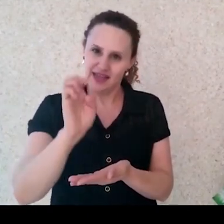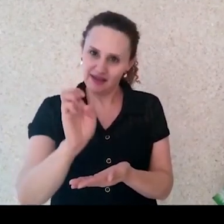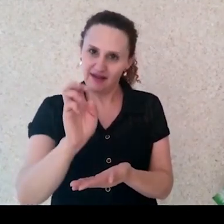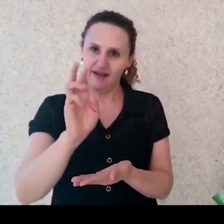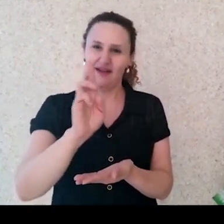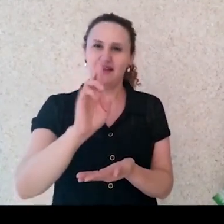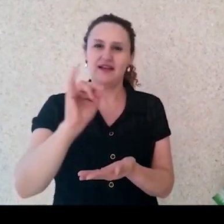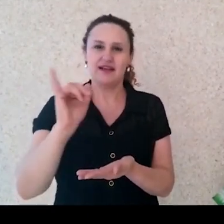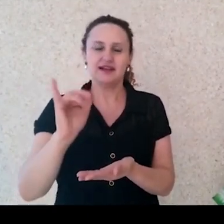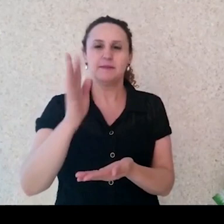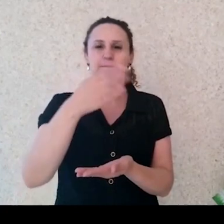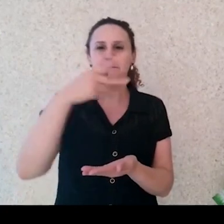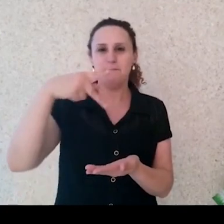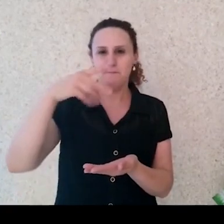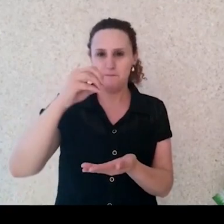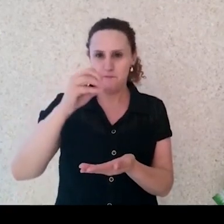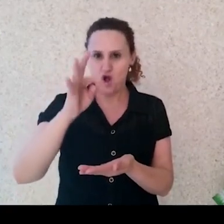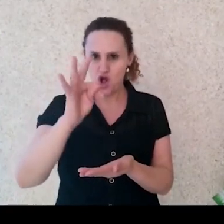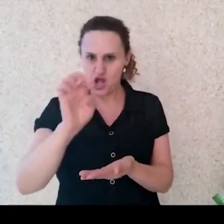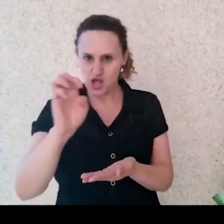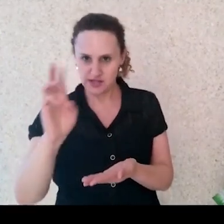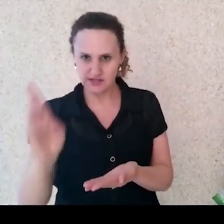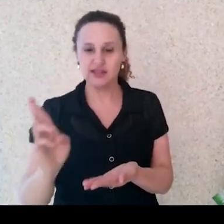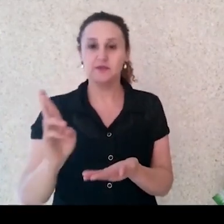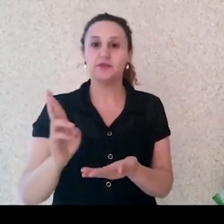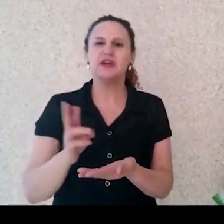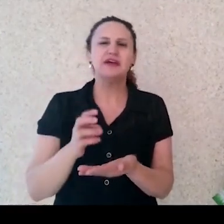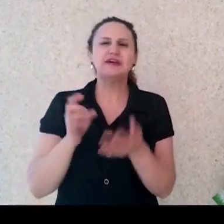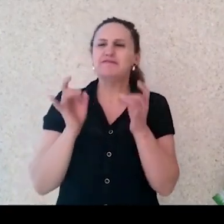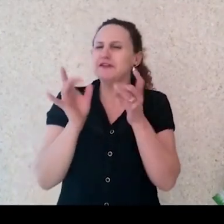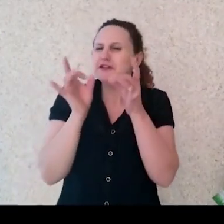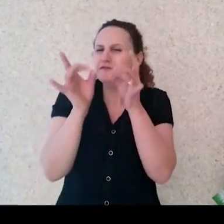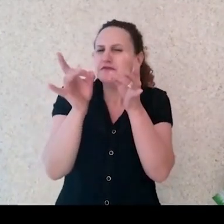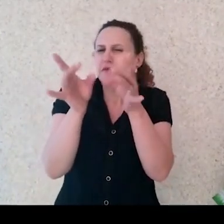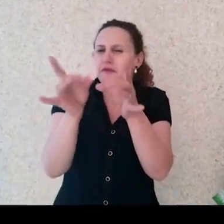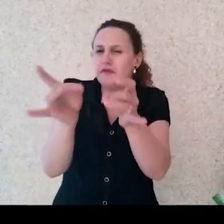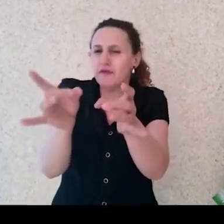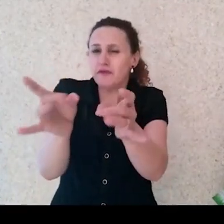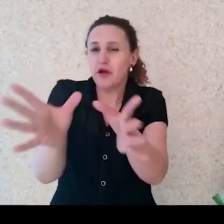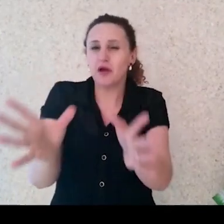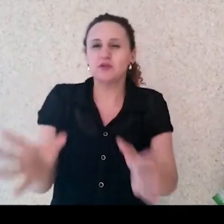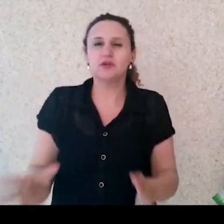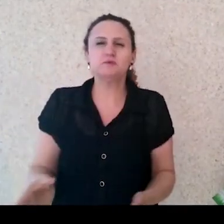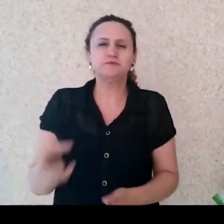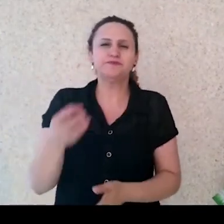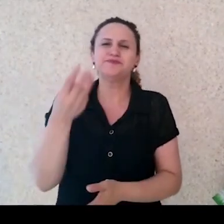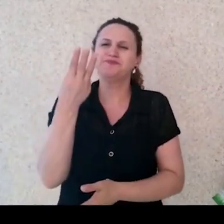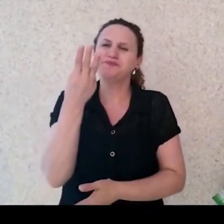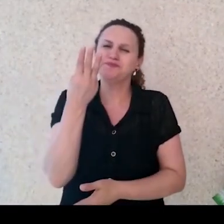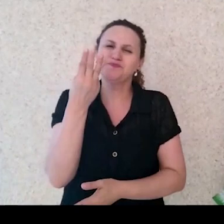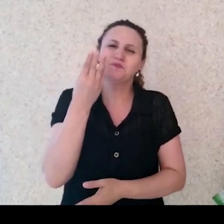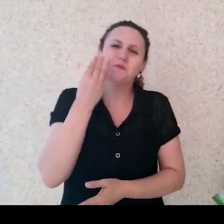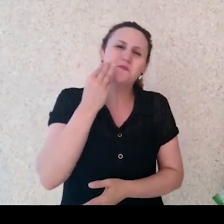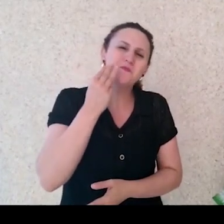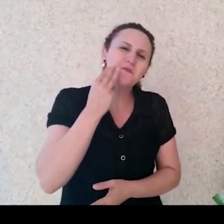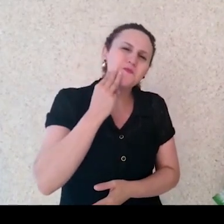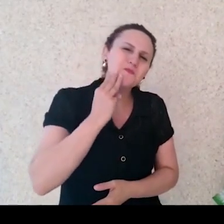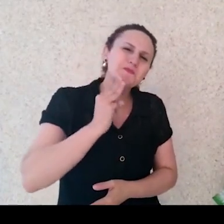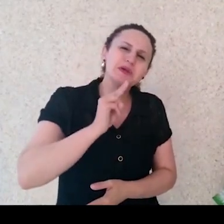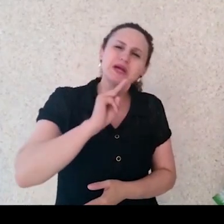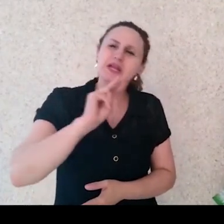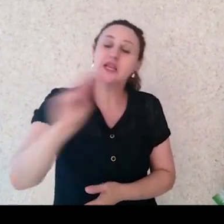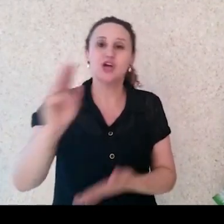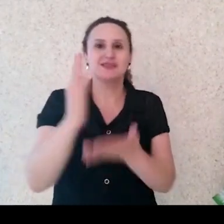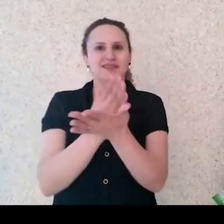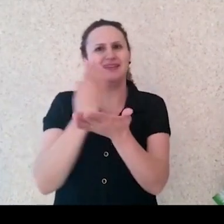E no Brasil foram vendidos, desde que eles foram lançados, obras, 3 milhões de livros. Ou seja, é possível